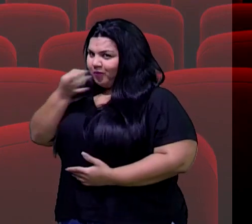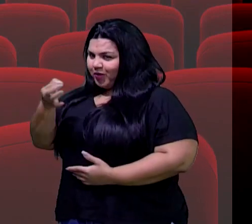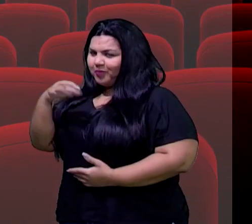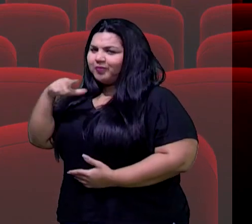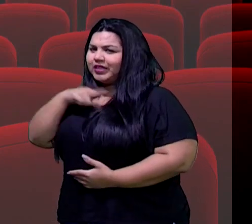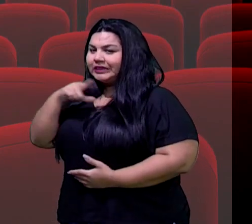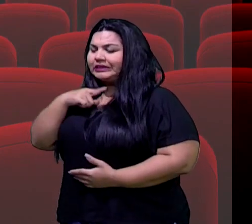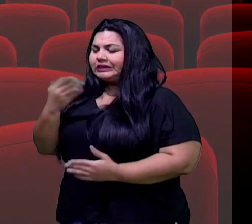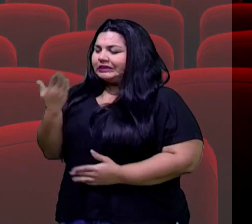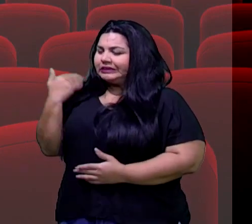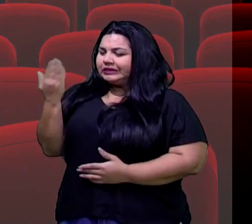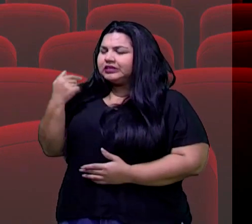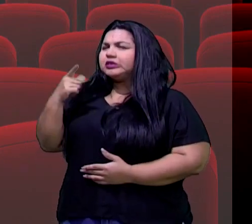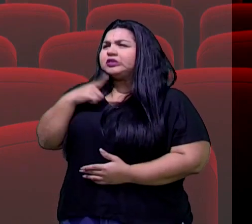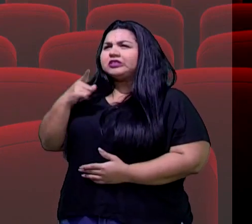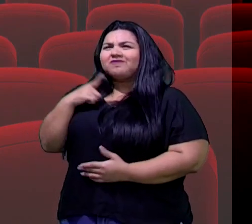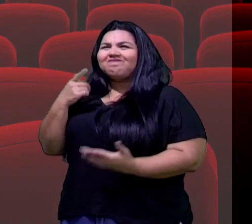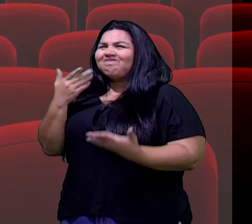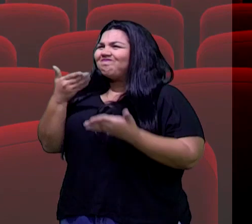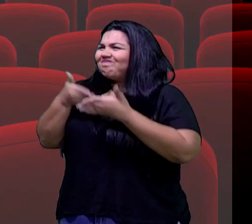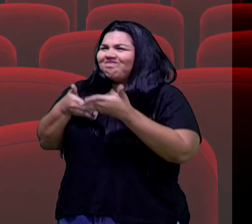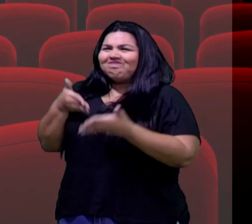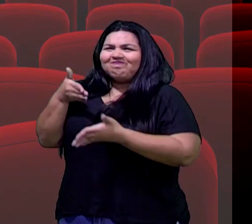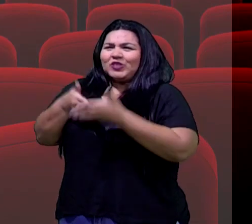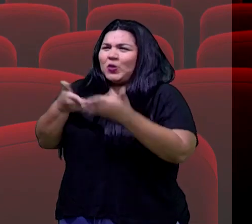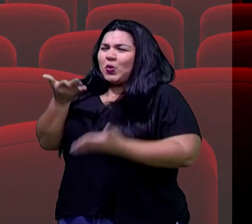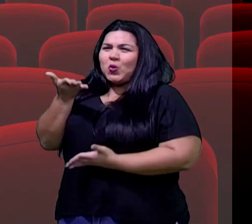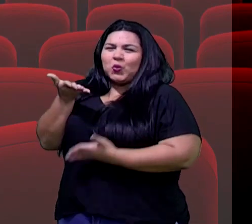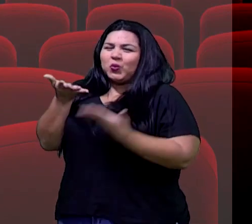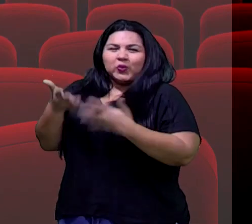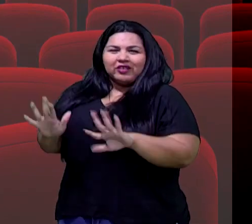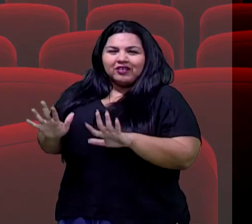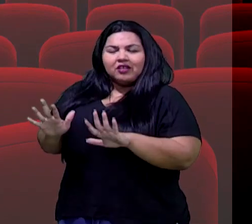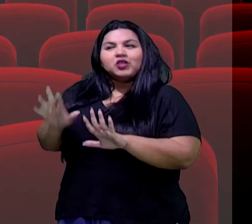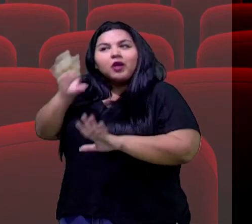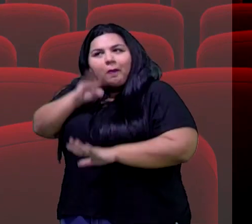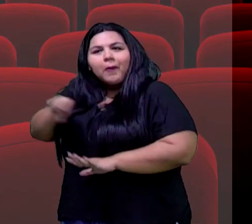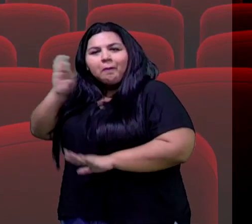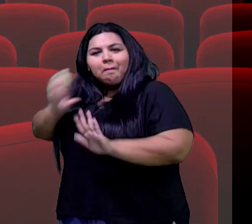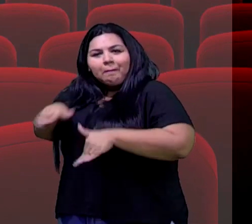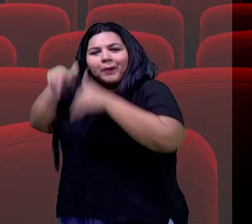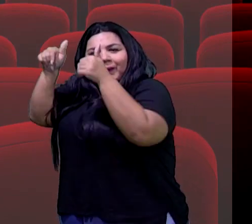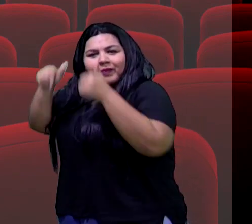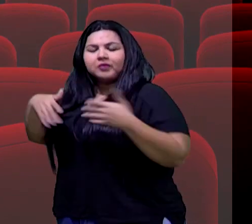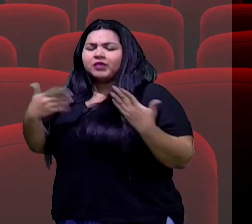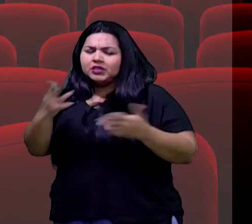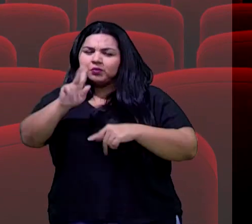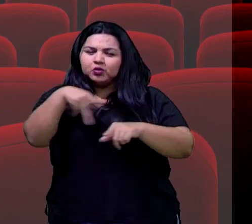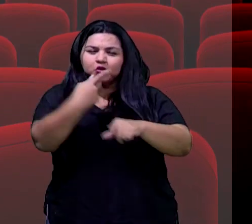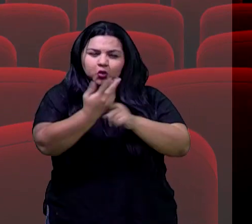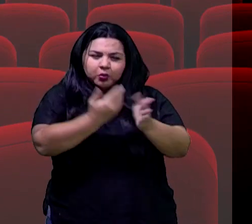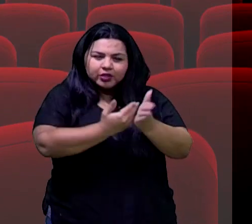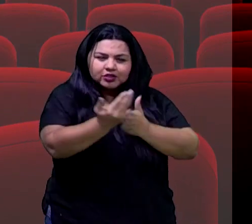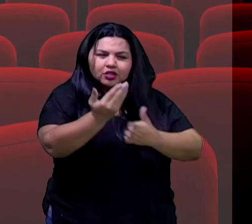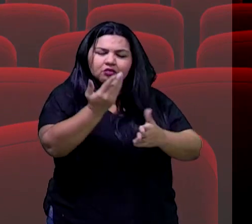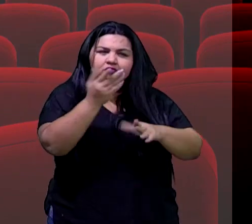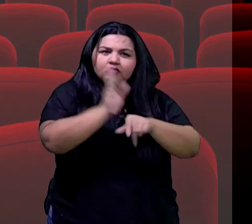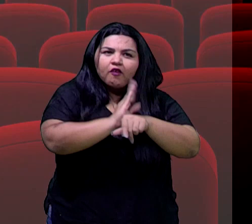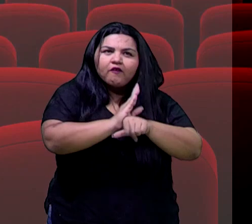início tinha bastante resistência e gostava de assistir filme dublado. Mas aí depois eu comecei a assistir filmes